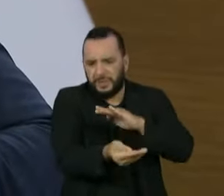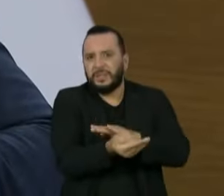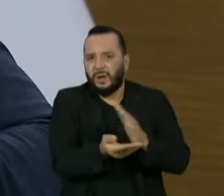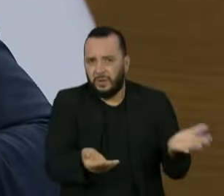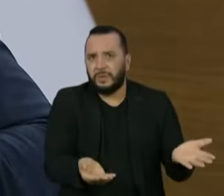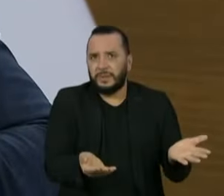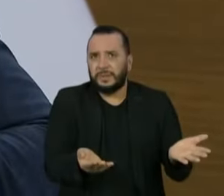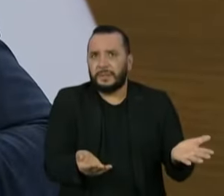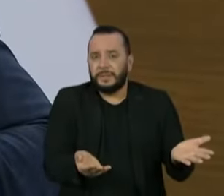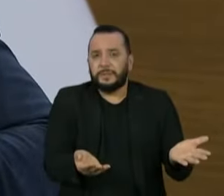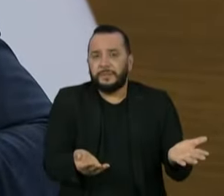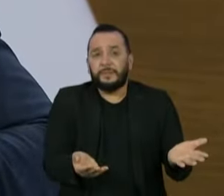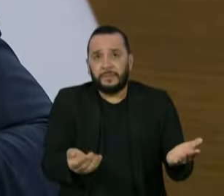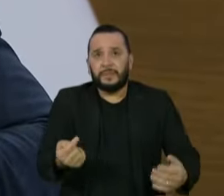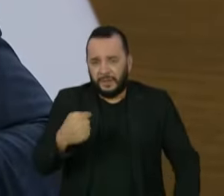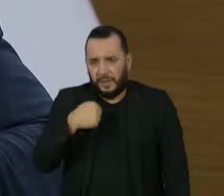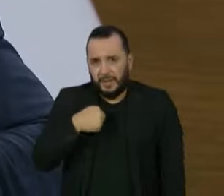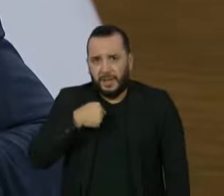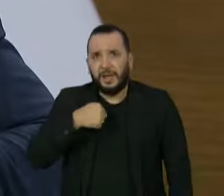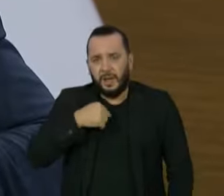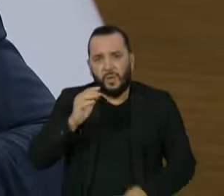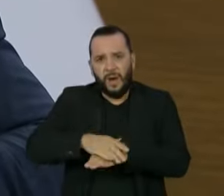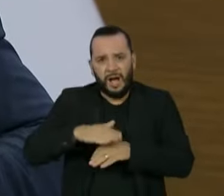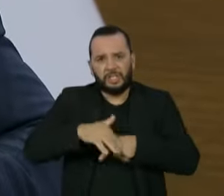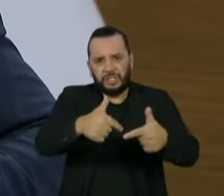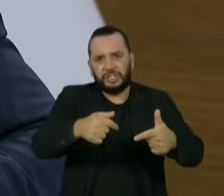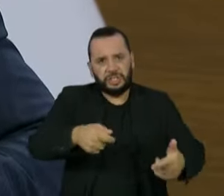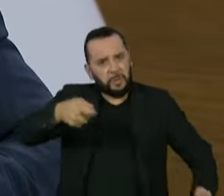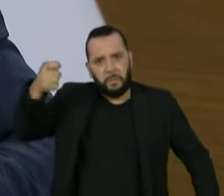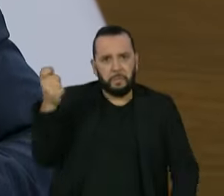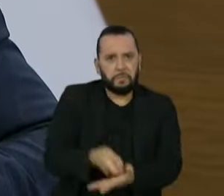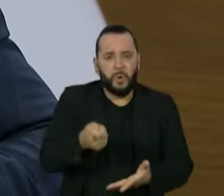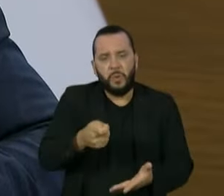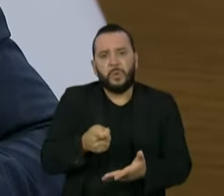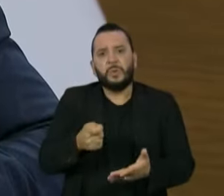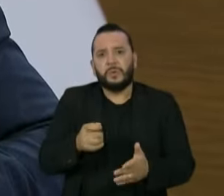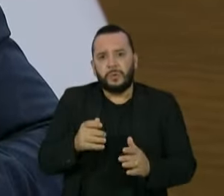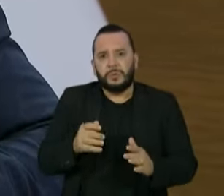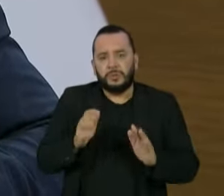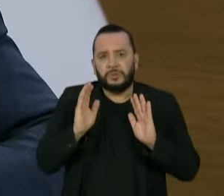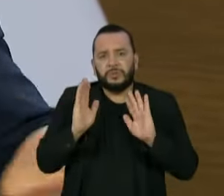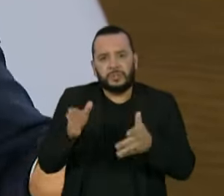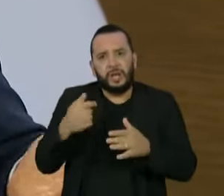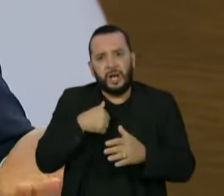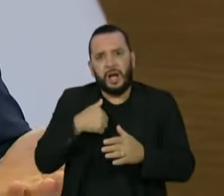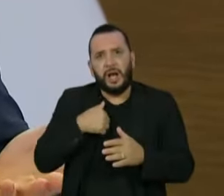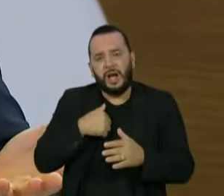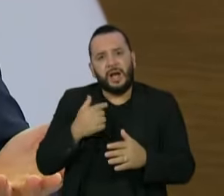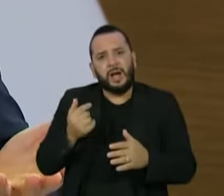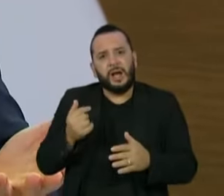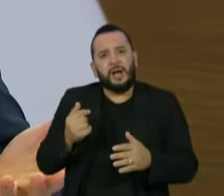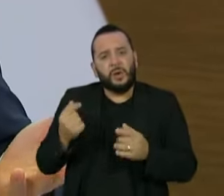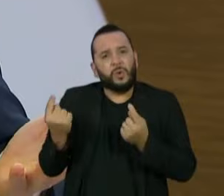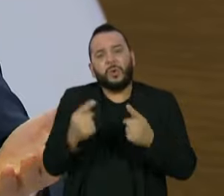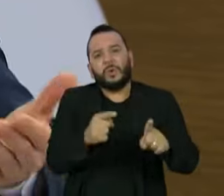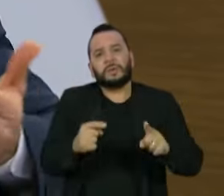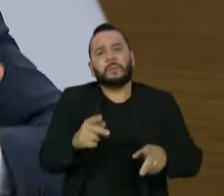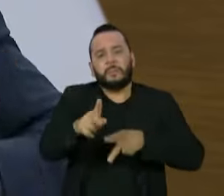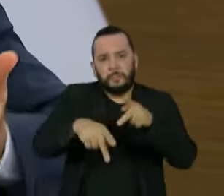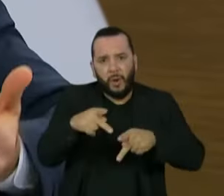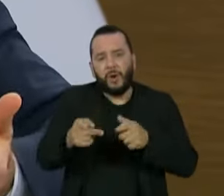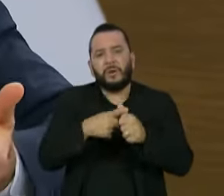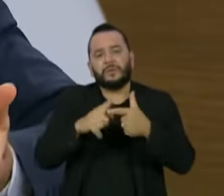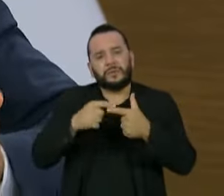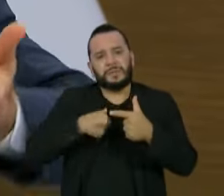fui utilizado pelo Estado para agir de forma contundente contra pobres, negros de seminalfabetos por 27 anos, quando os crimes que